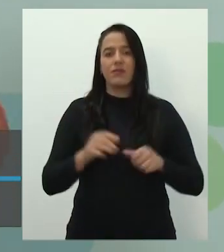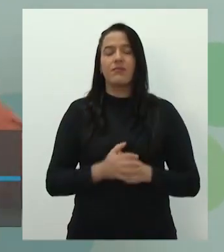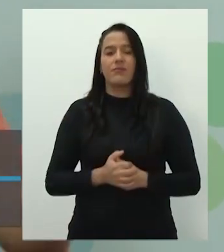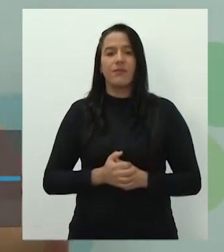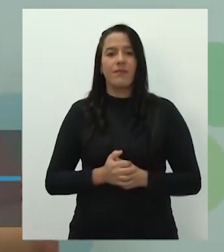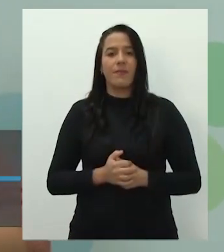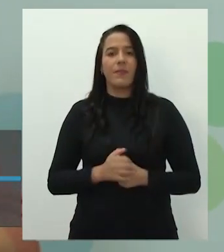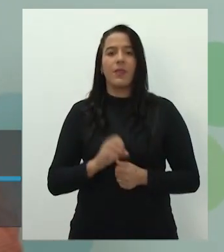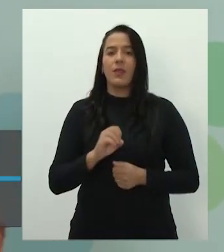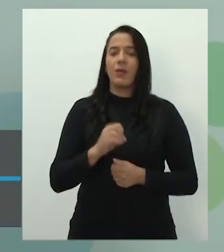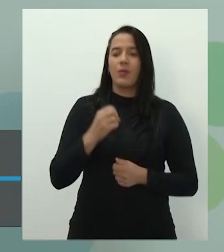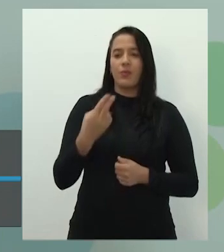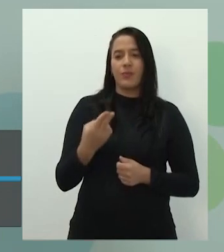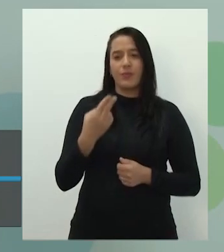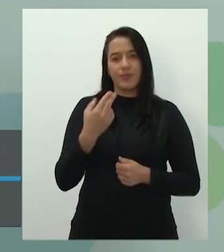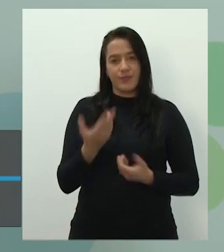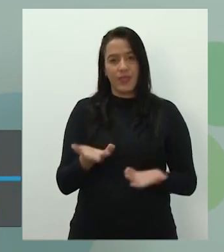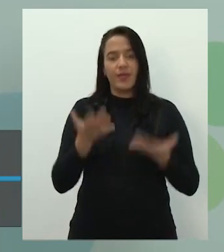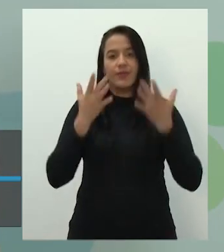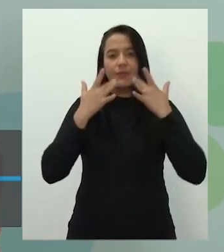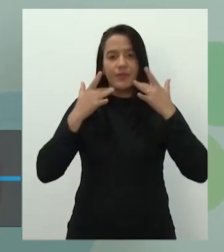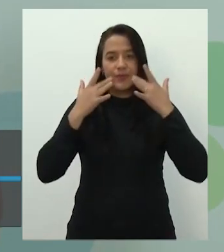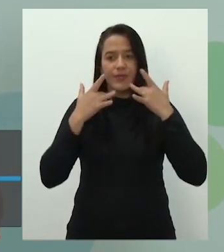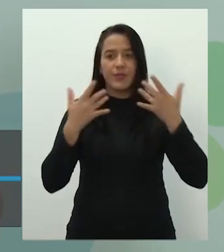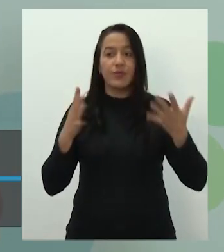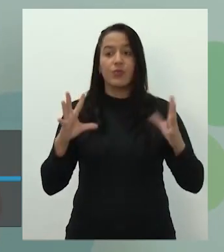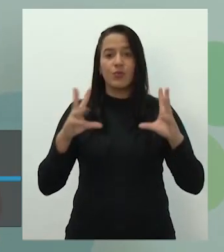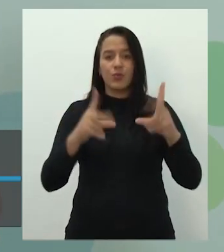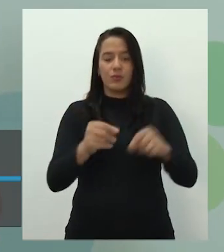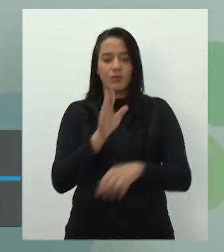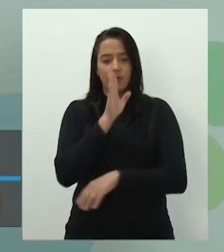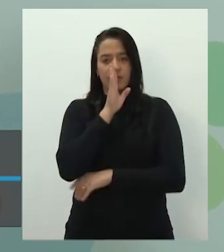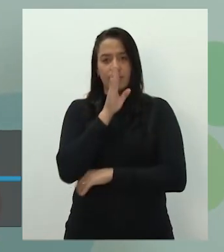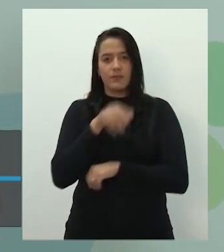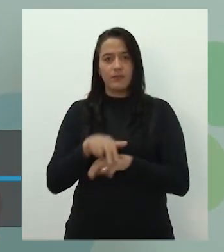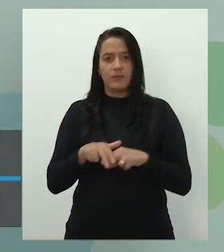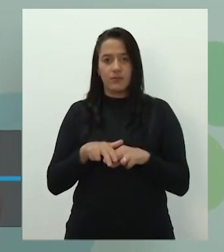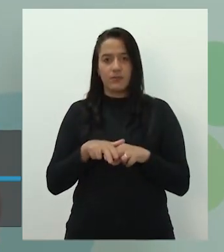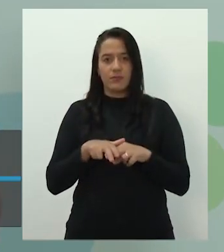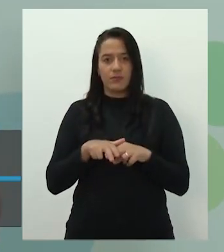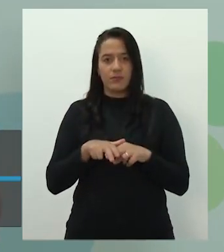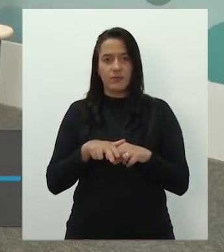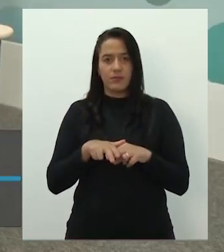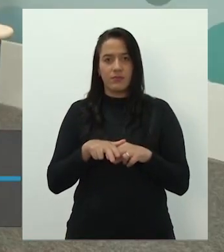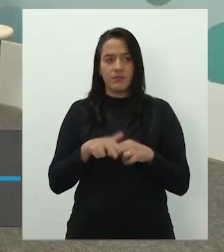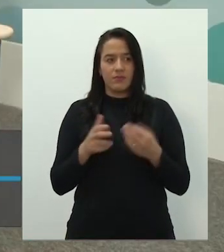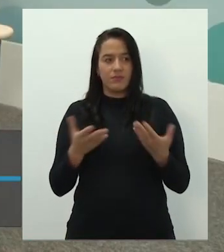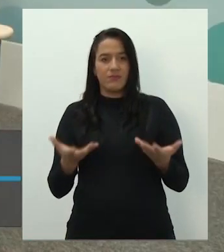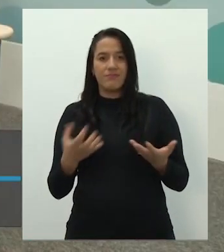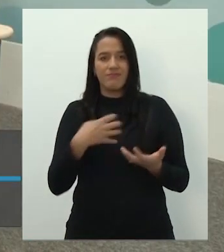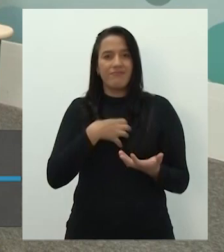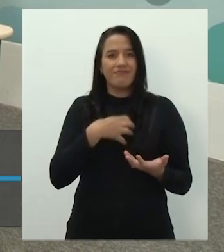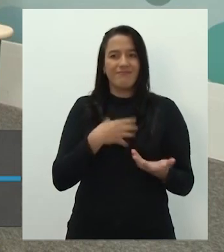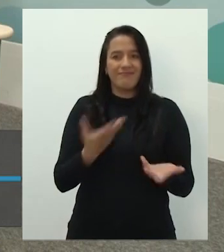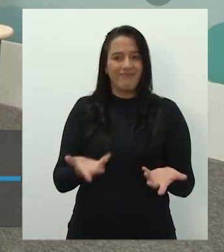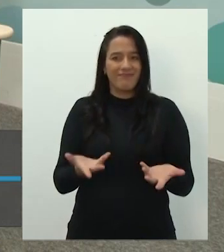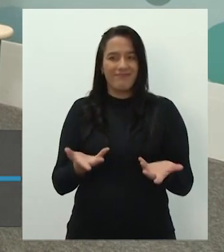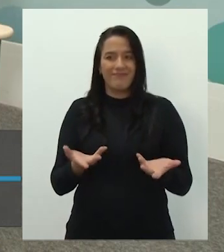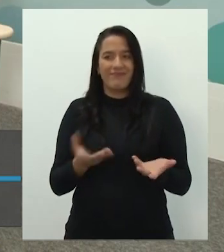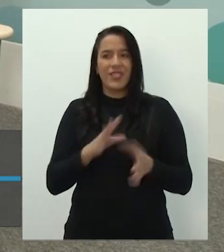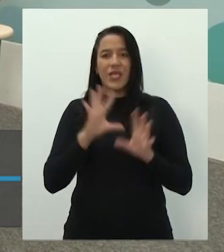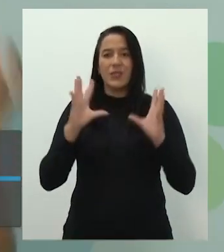Se houve ali uma apresentação teatral e todo mundo ficou quieto, que sentido a gente teve. Exato. Um sentido completo.